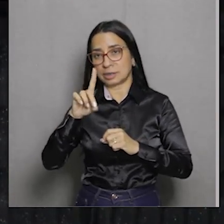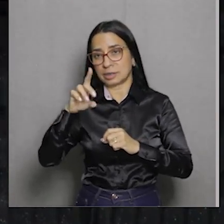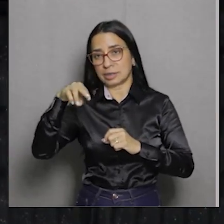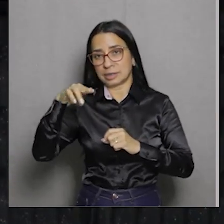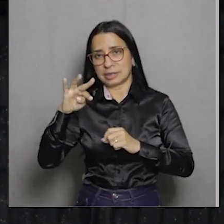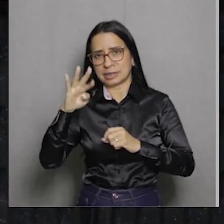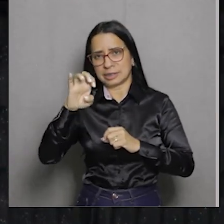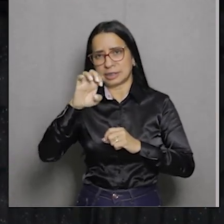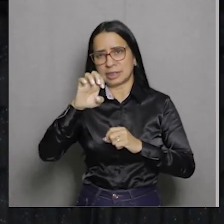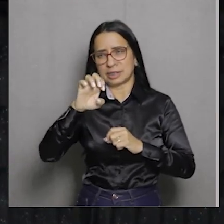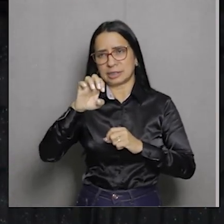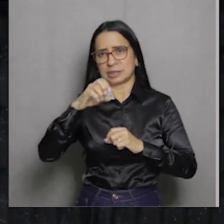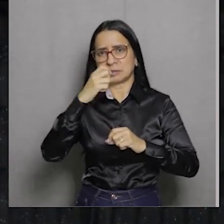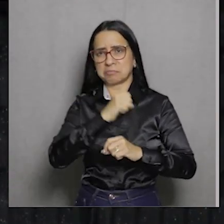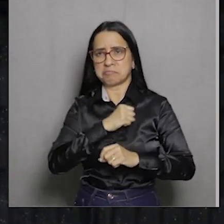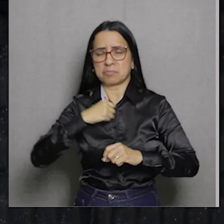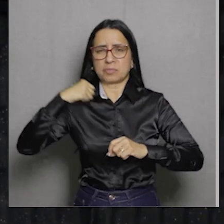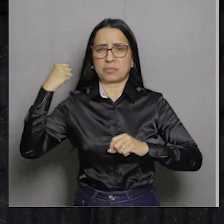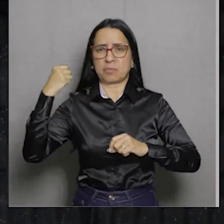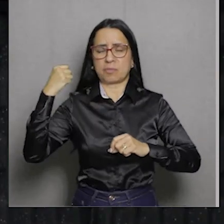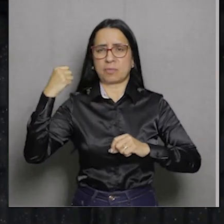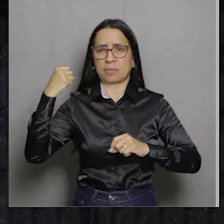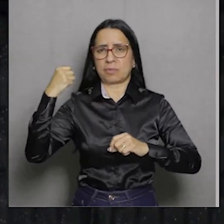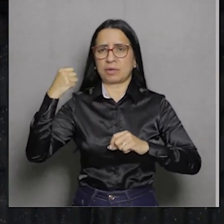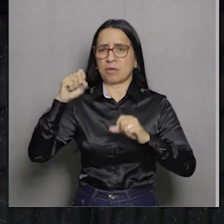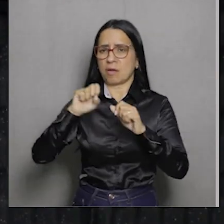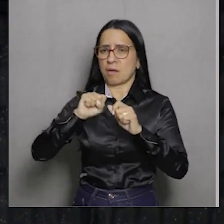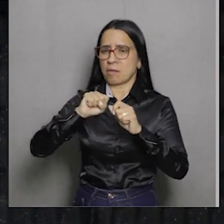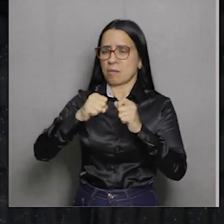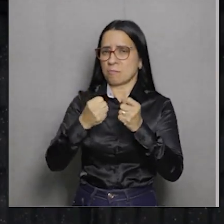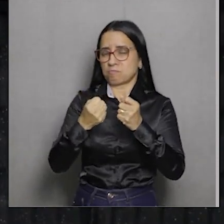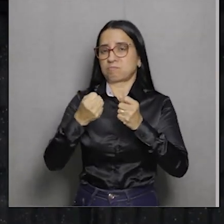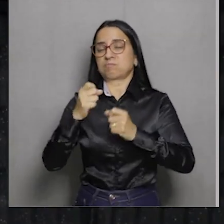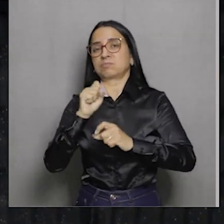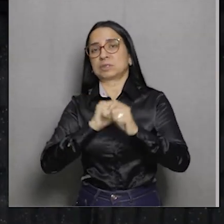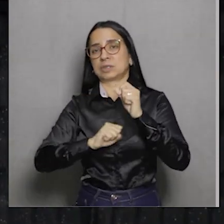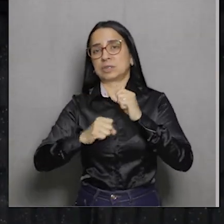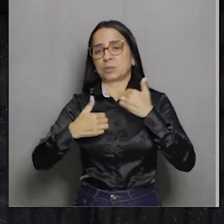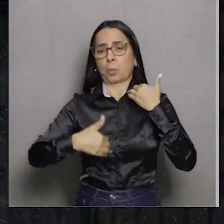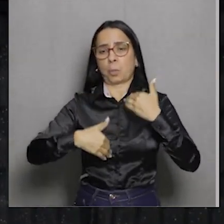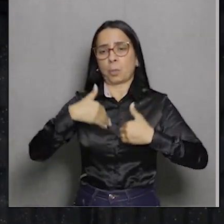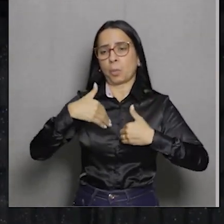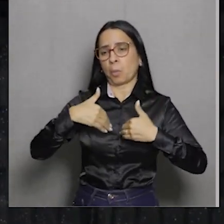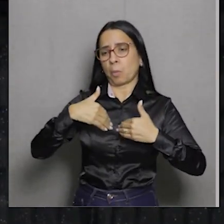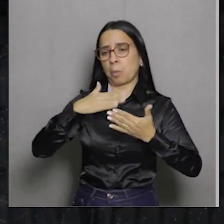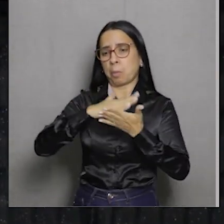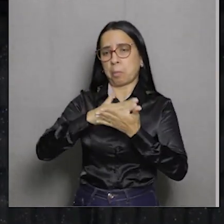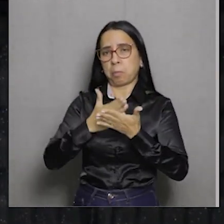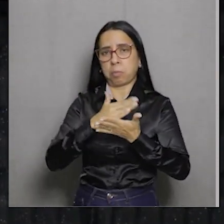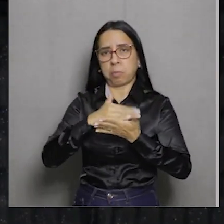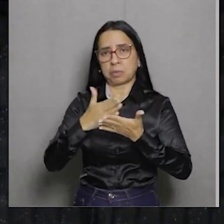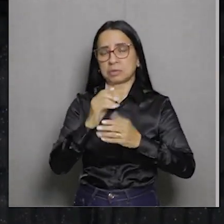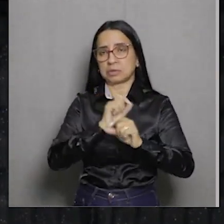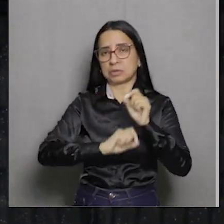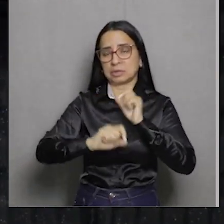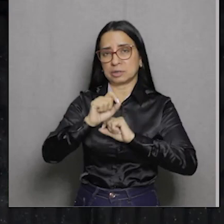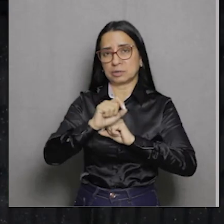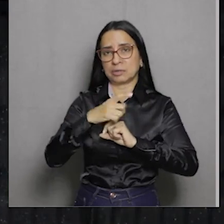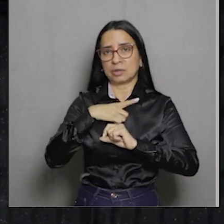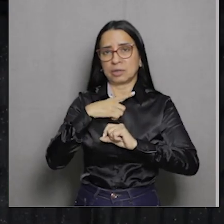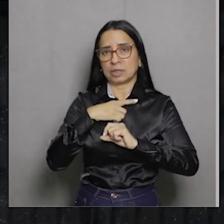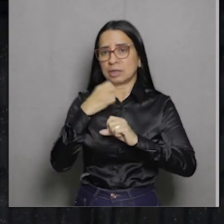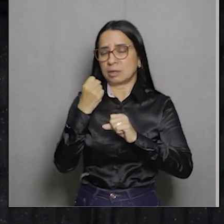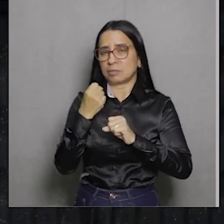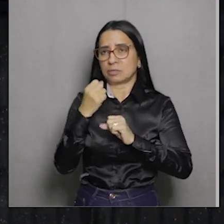esquartejado, é decapitado. E nós temos essa construção do Tiradentes Herói Nacional, não